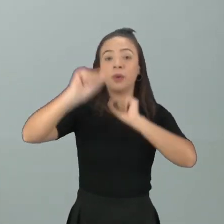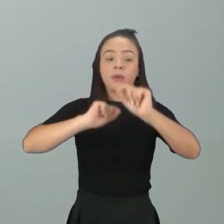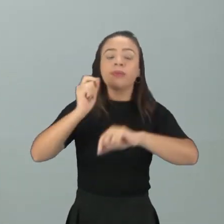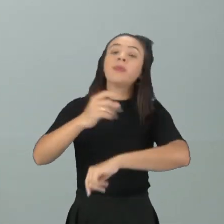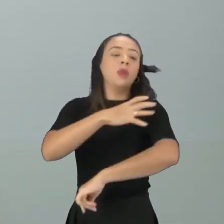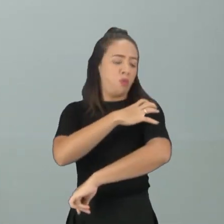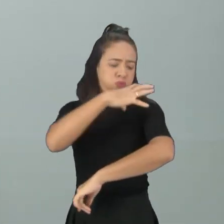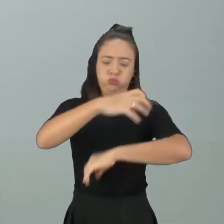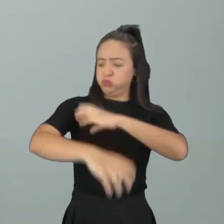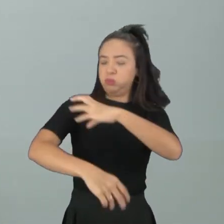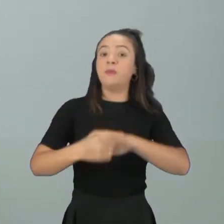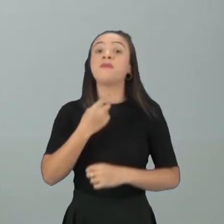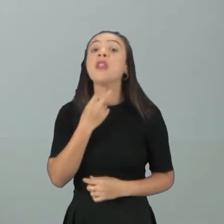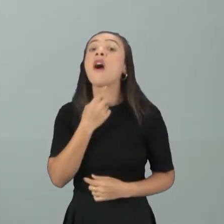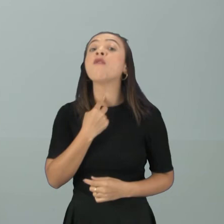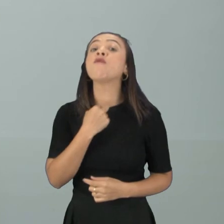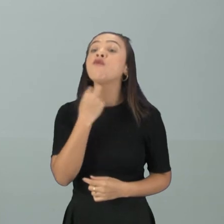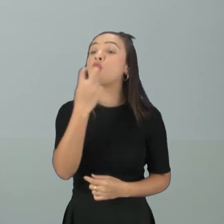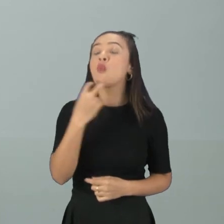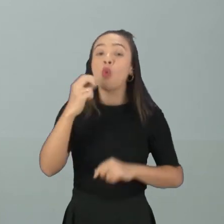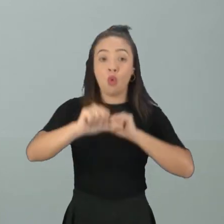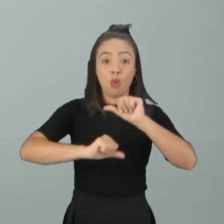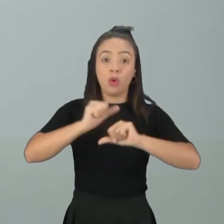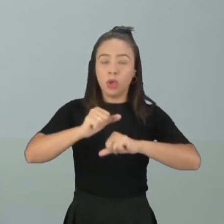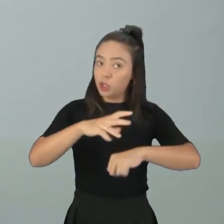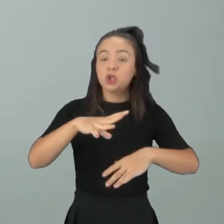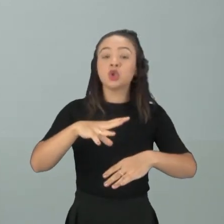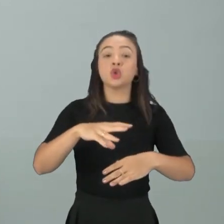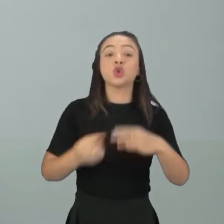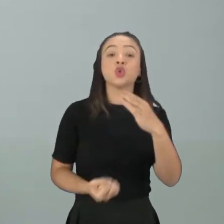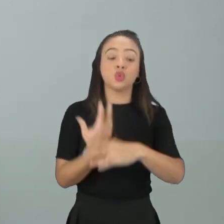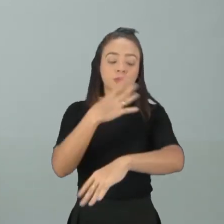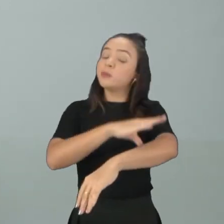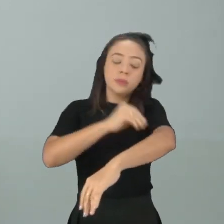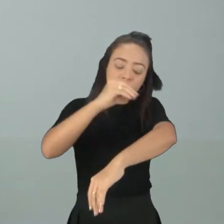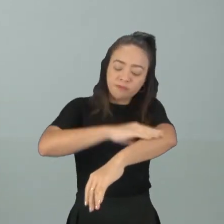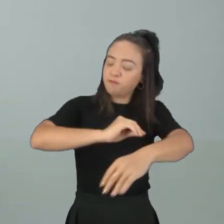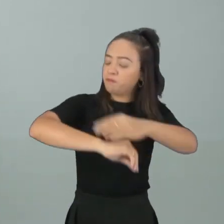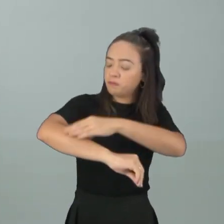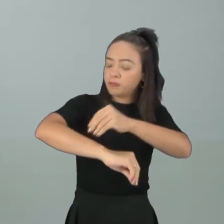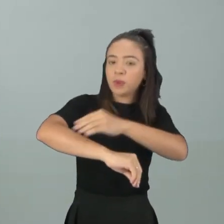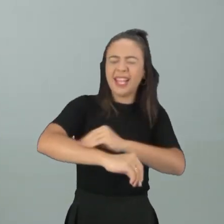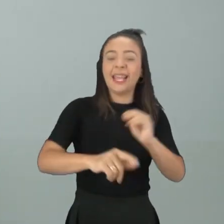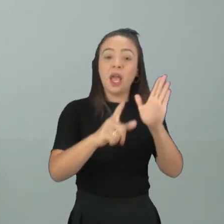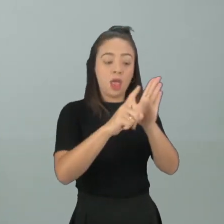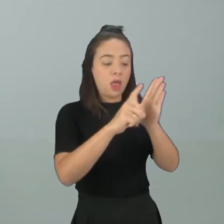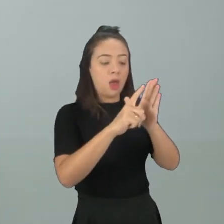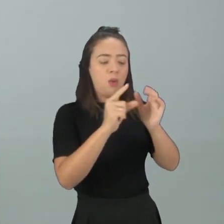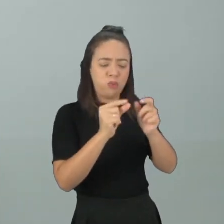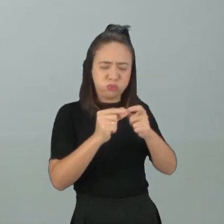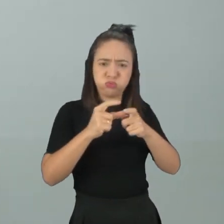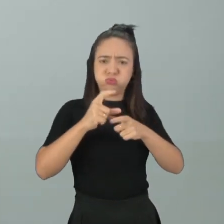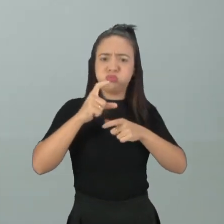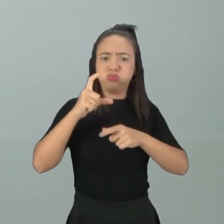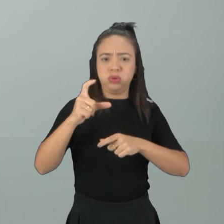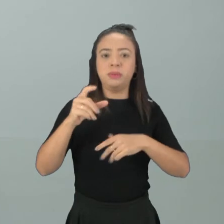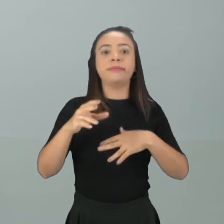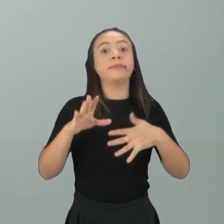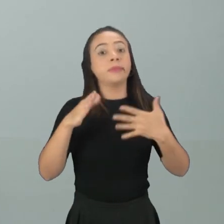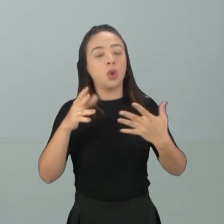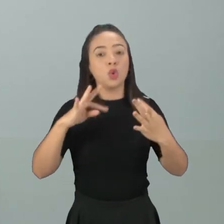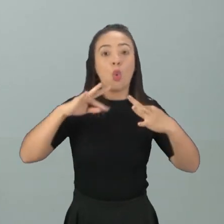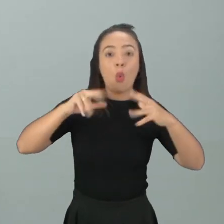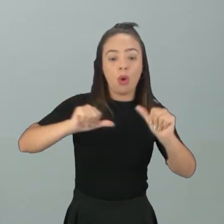A voz dele engrossa Há o aparecimento de pelos, né? Crescimento dos órgãos genitais Então tudo isso, essas